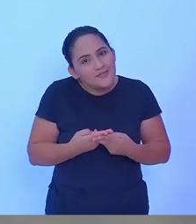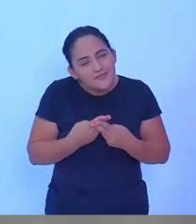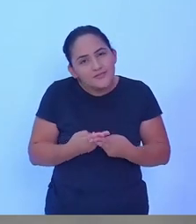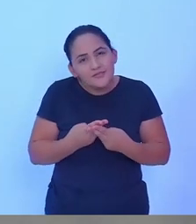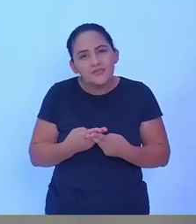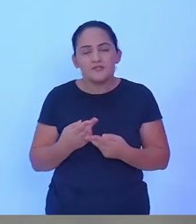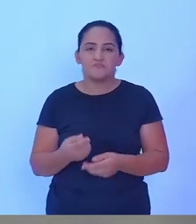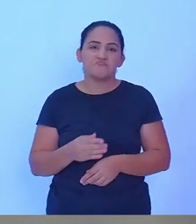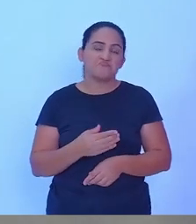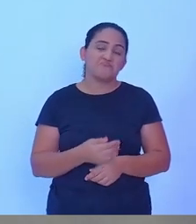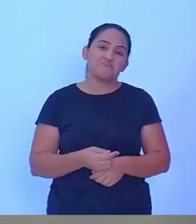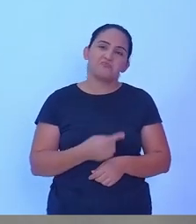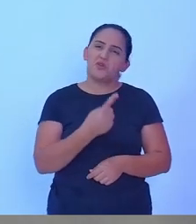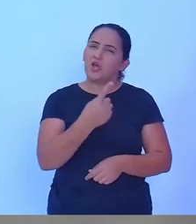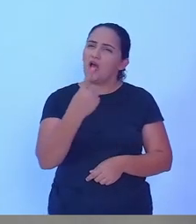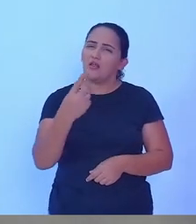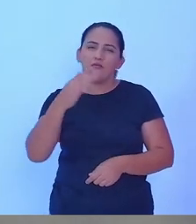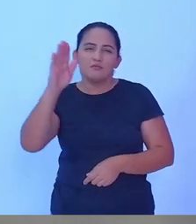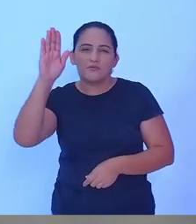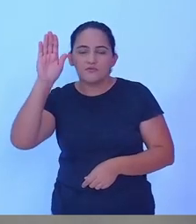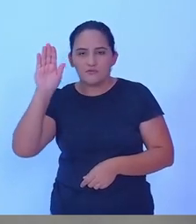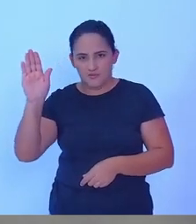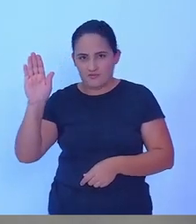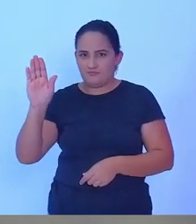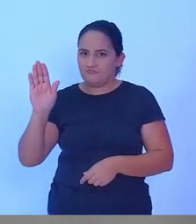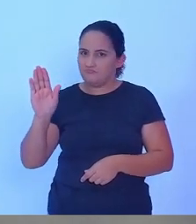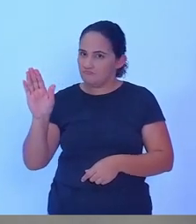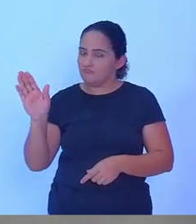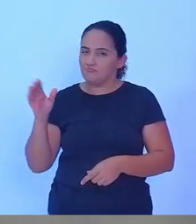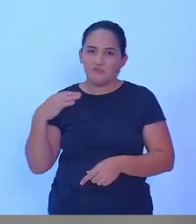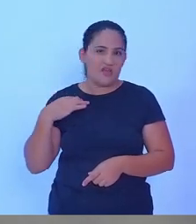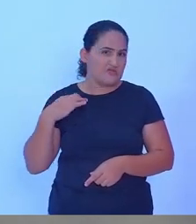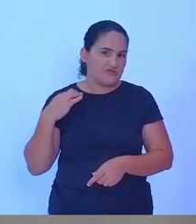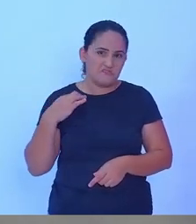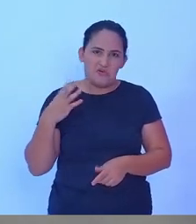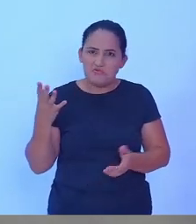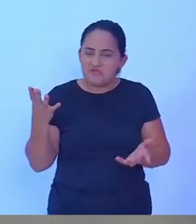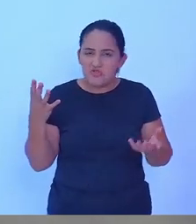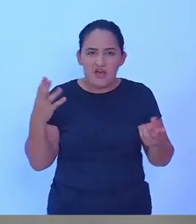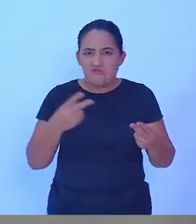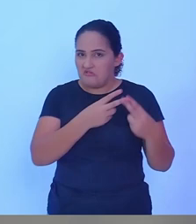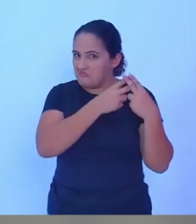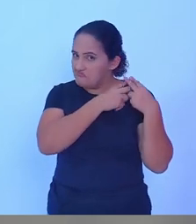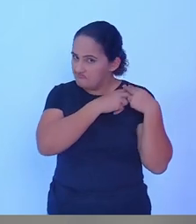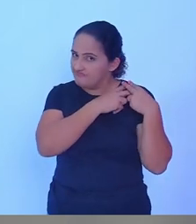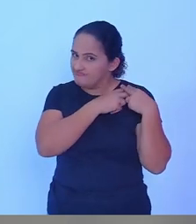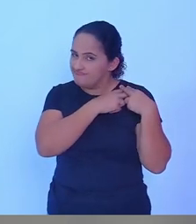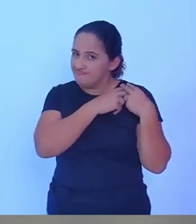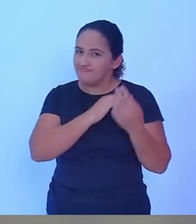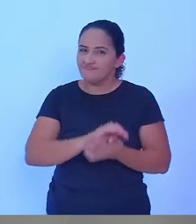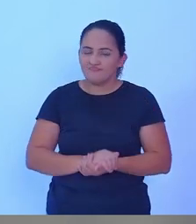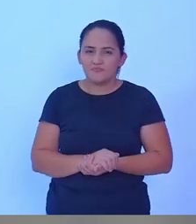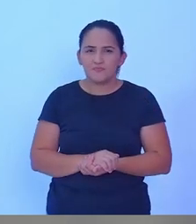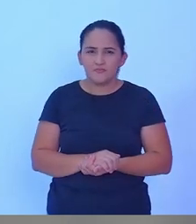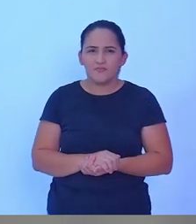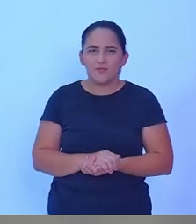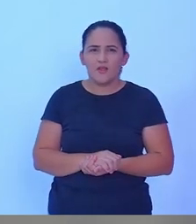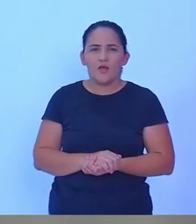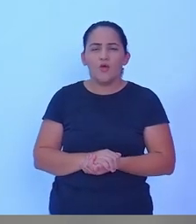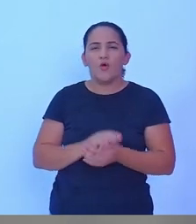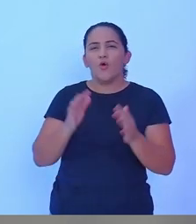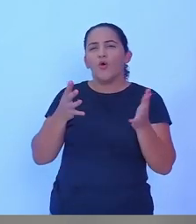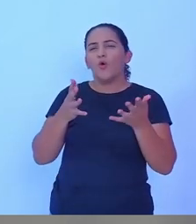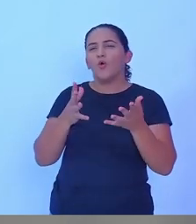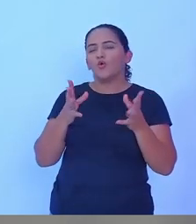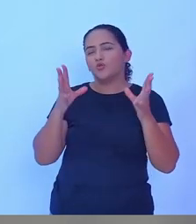a cada candidato. Agora, à noite, recebemos uma correspondência também do Alcides Rosa, que